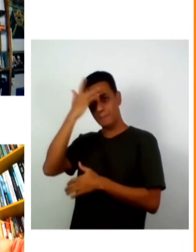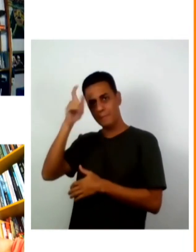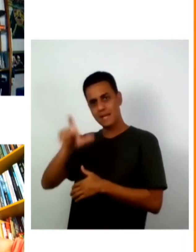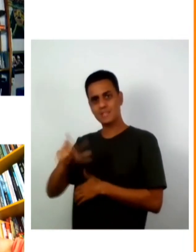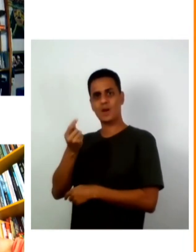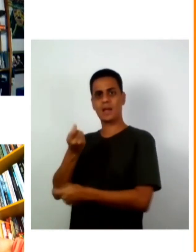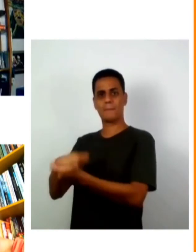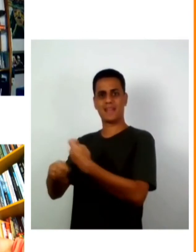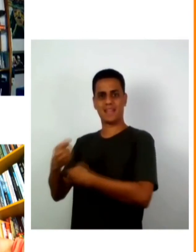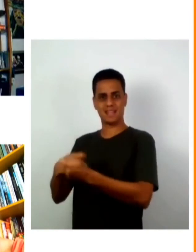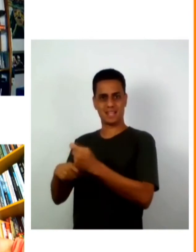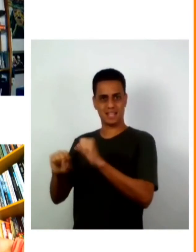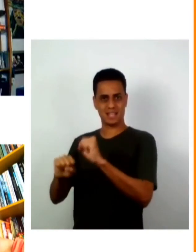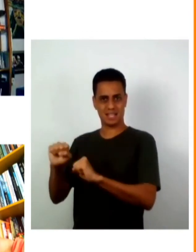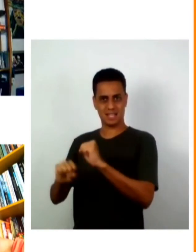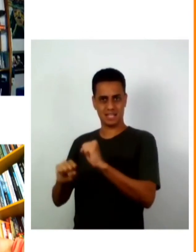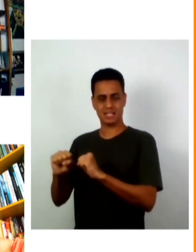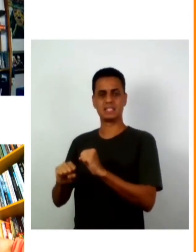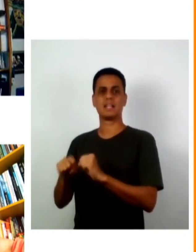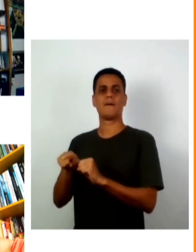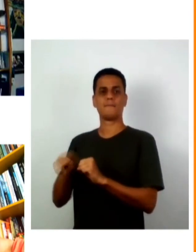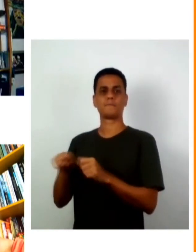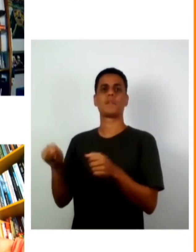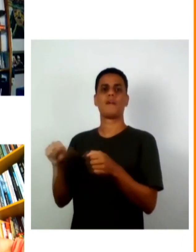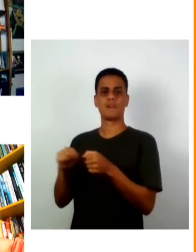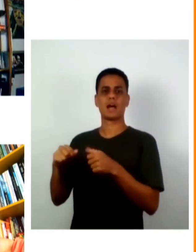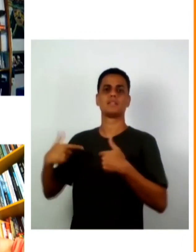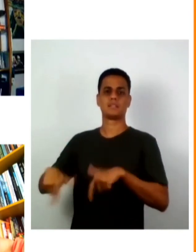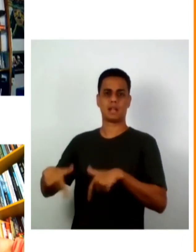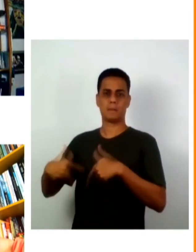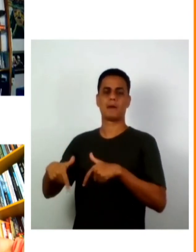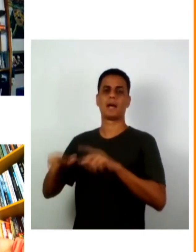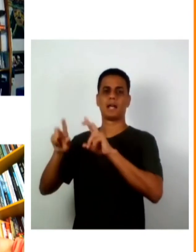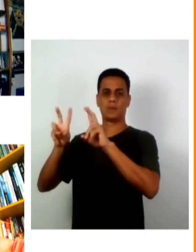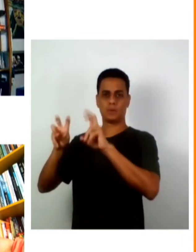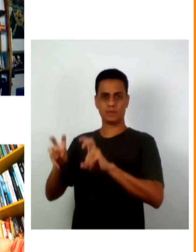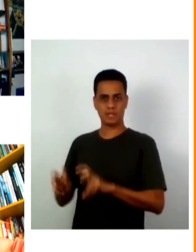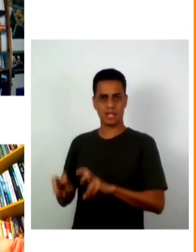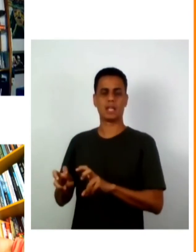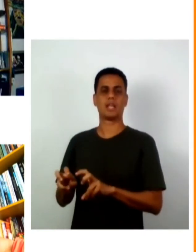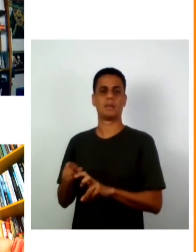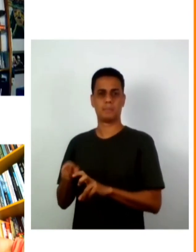empresas vêm atuando com o tema de idade